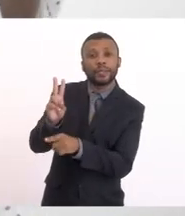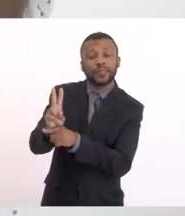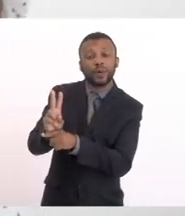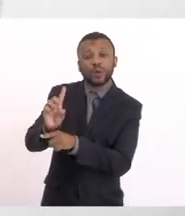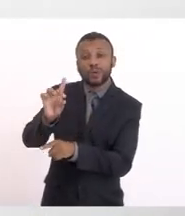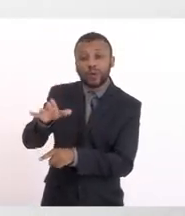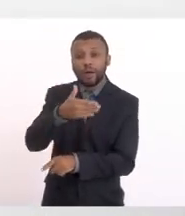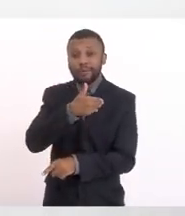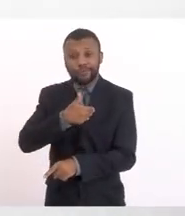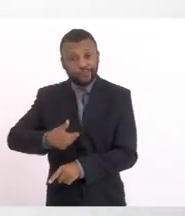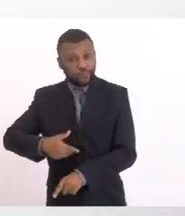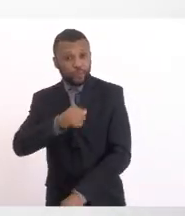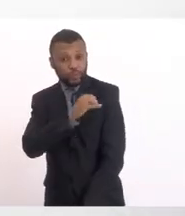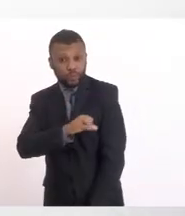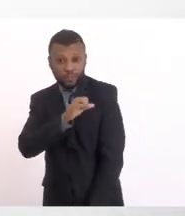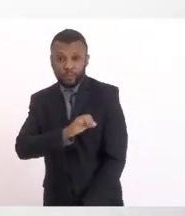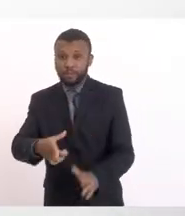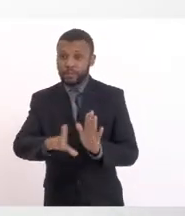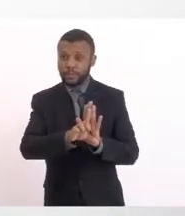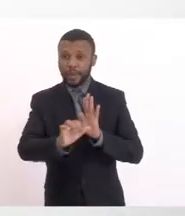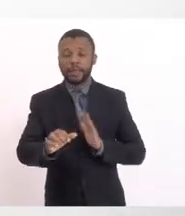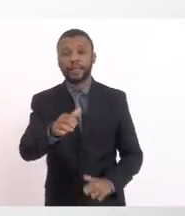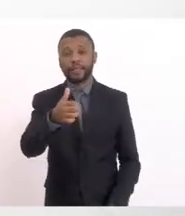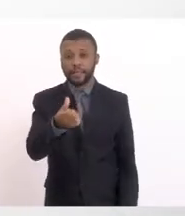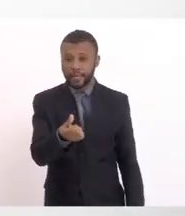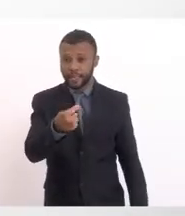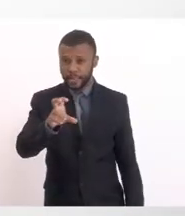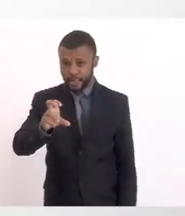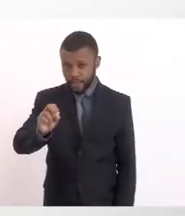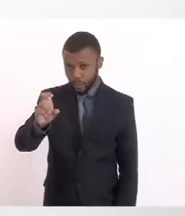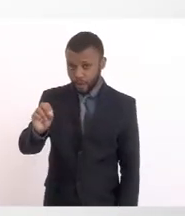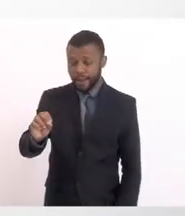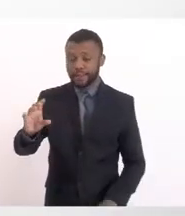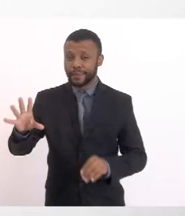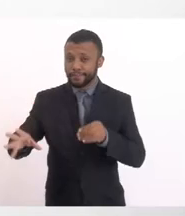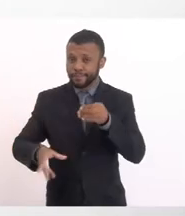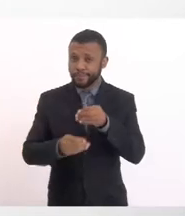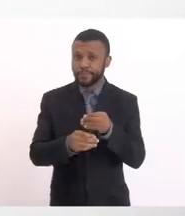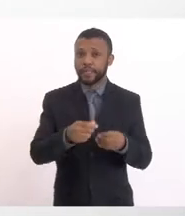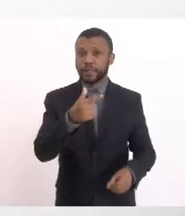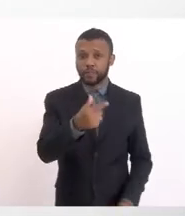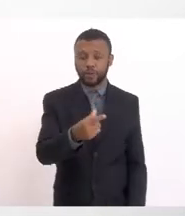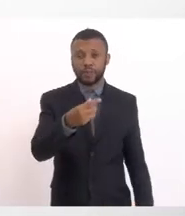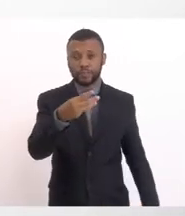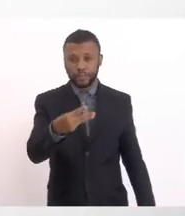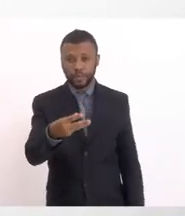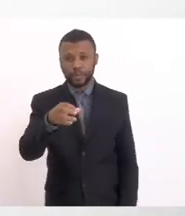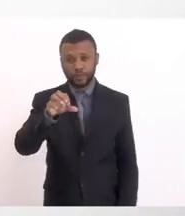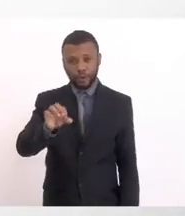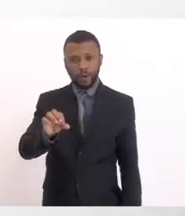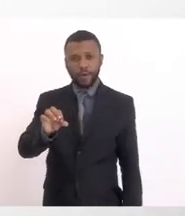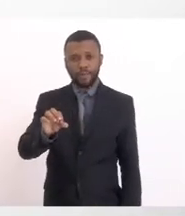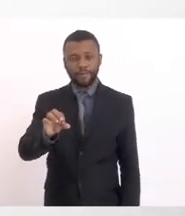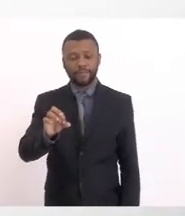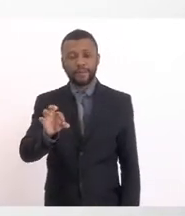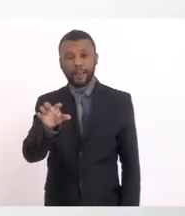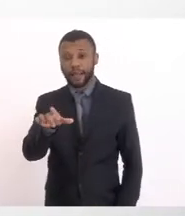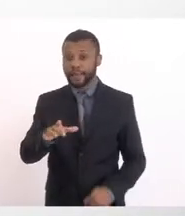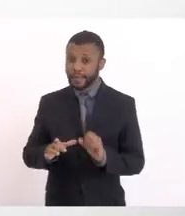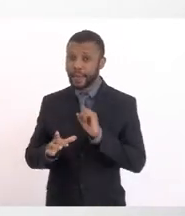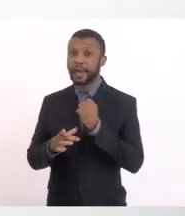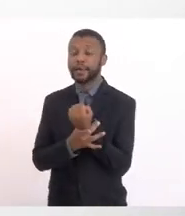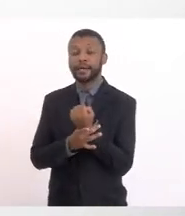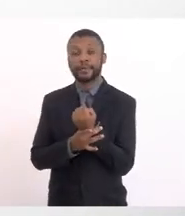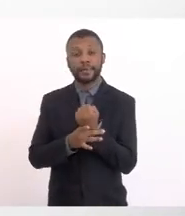Criado na lei 650 E ratificada Na 3239 Ela é que garante A salubridade Do corpo